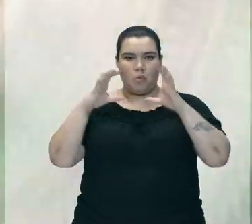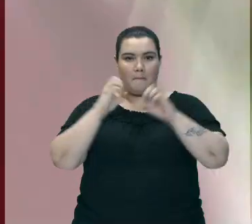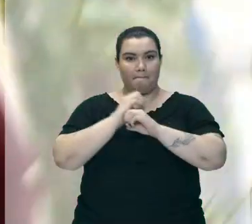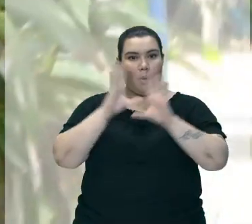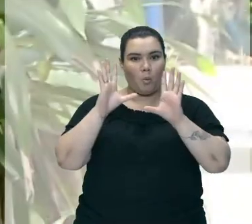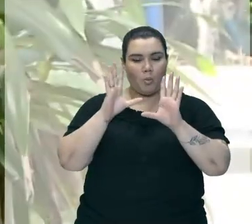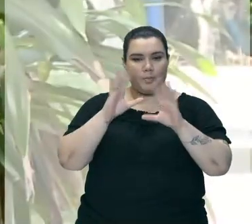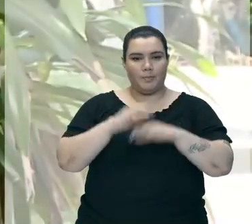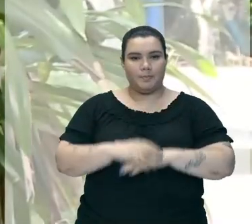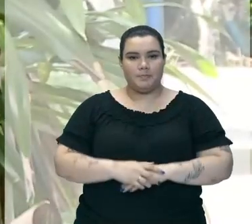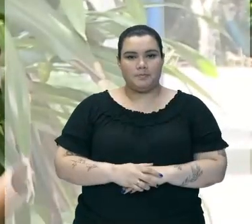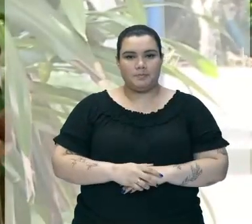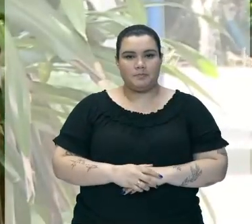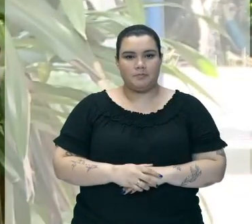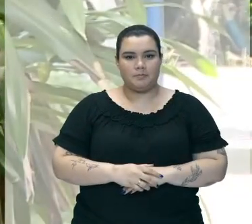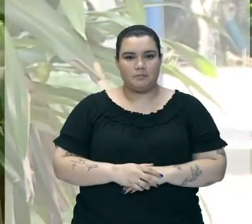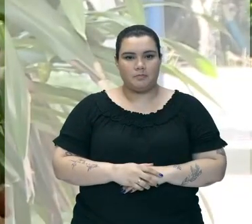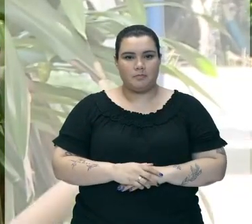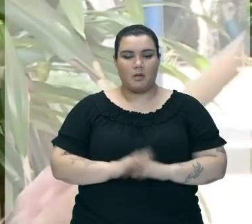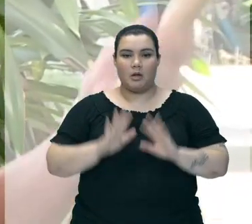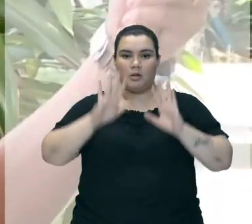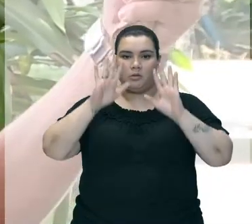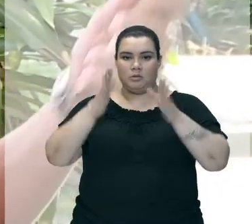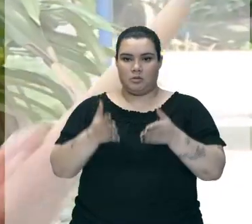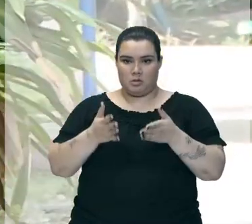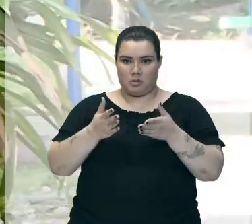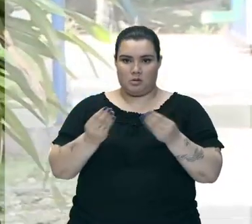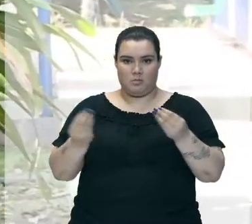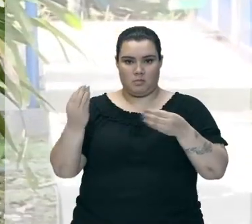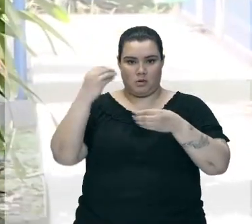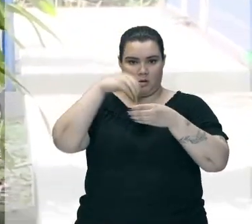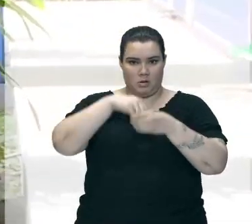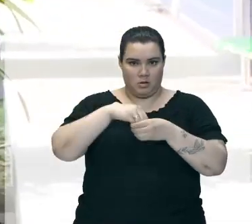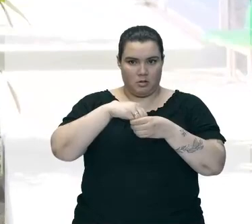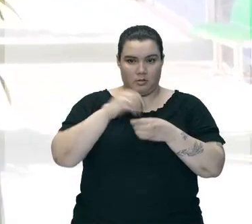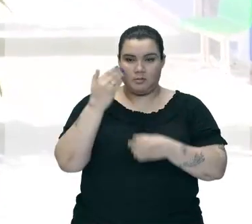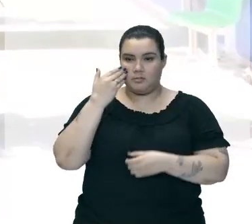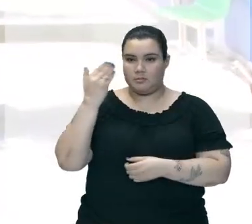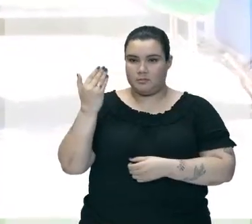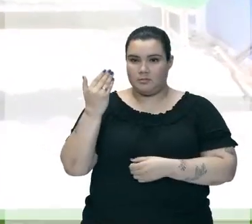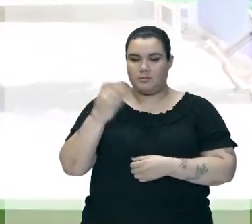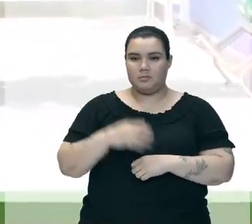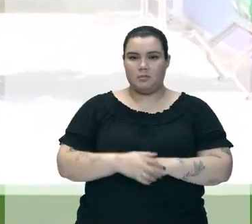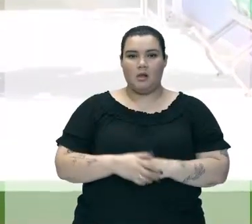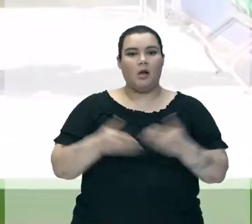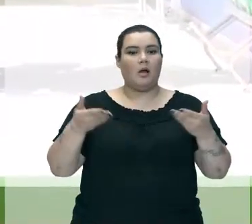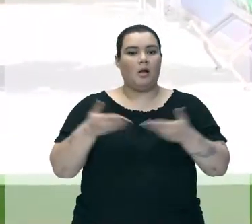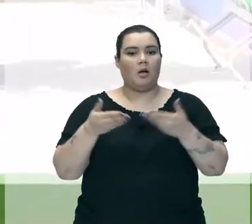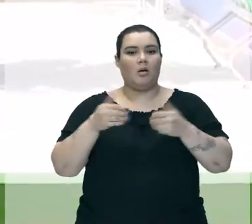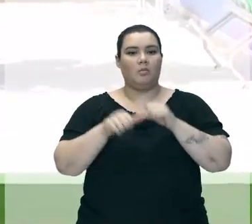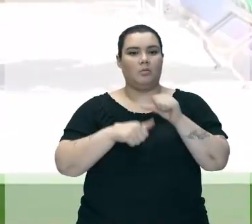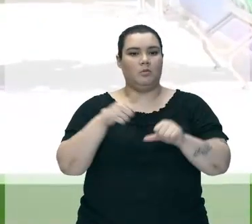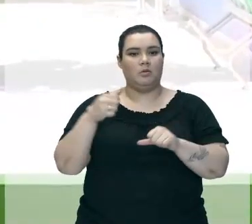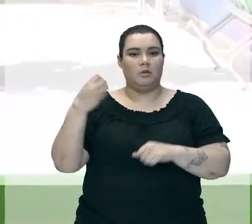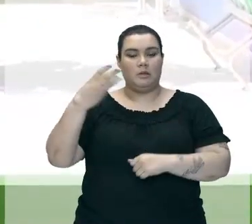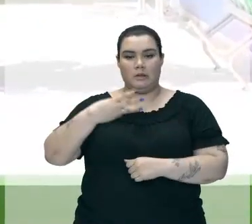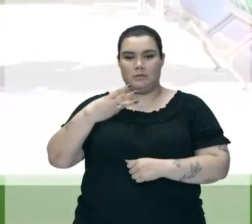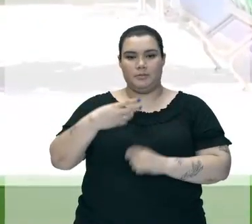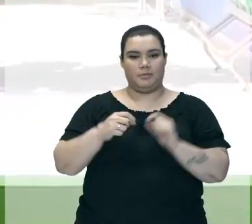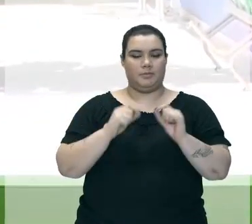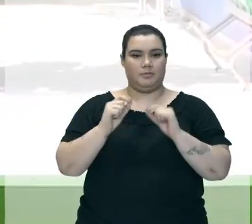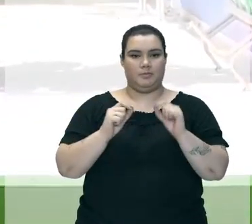Balão Agora Que Nós Já Armazenamos O Hidrogênio Dentro Do Balão O Que Nós Iremos Fazer É A Terceira Parte Do